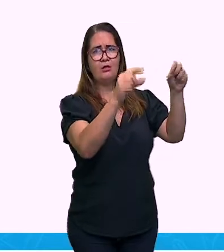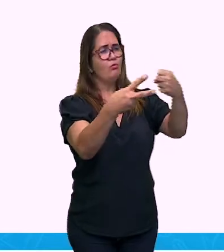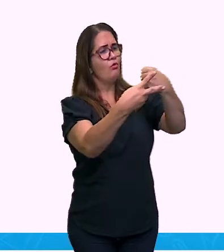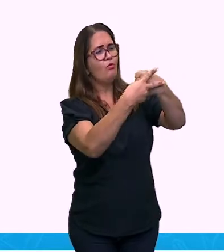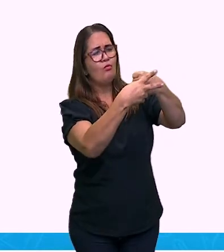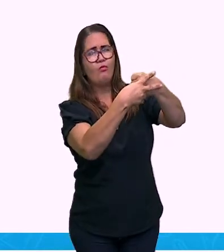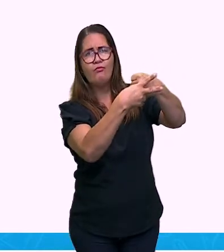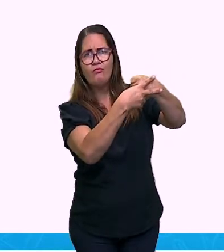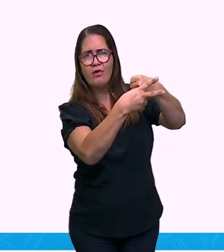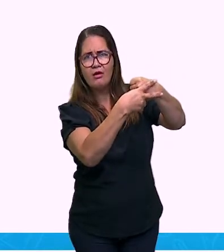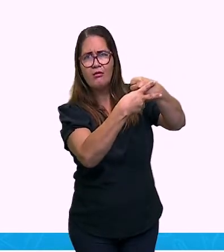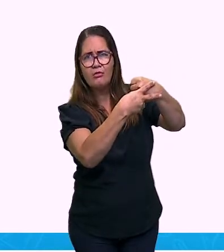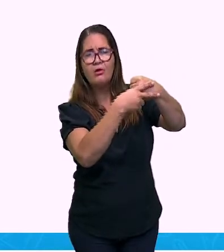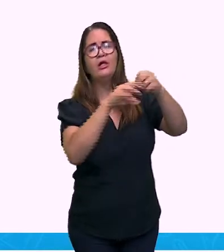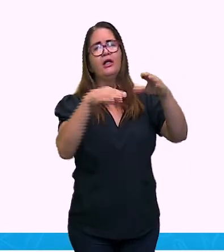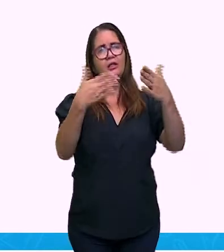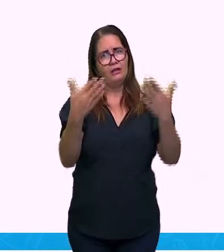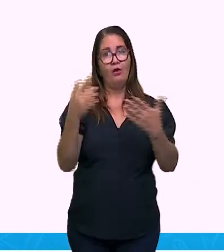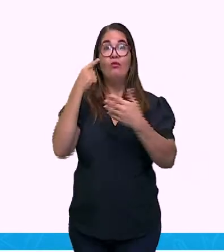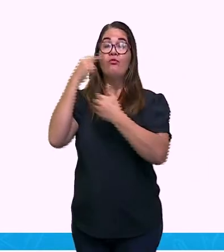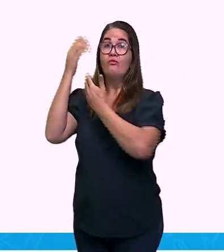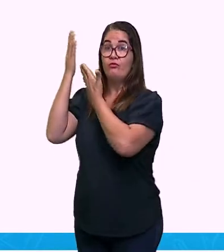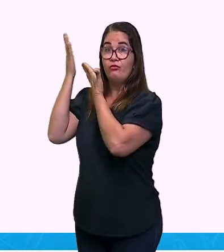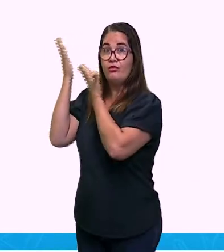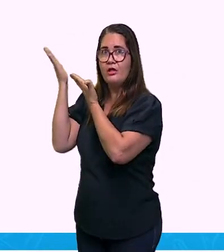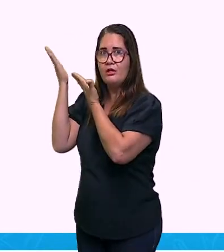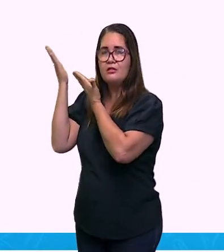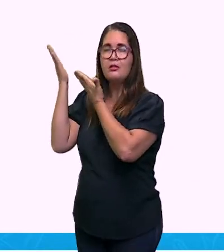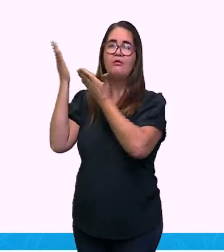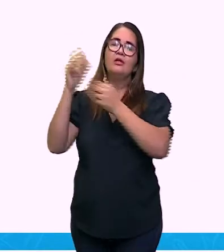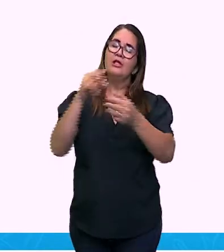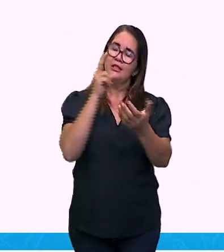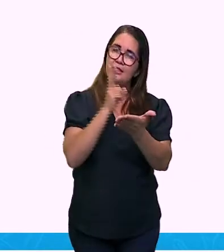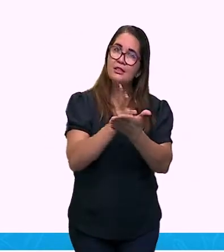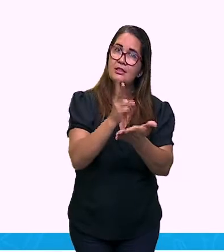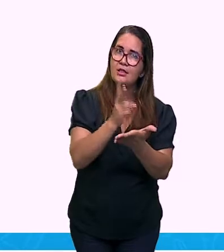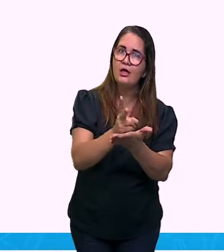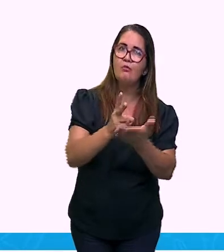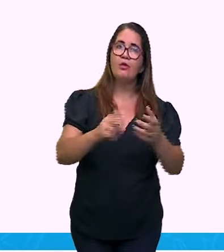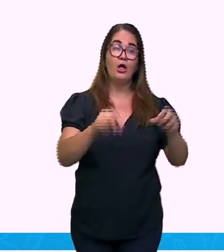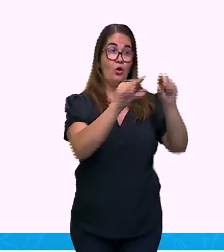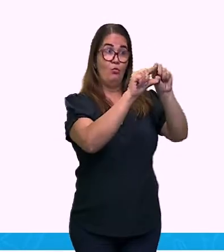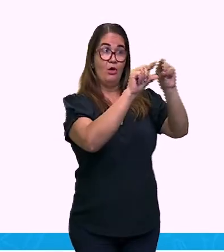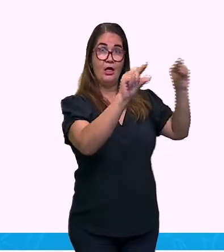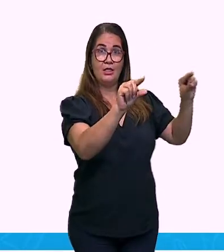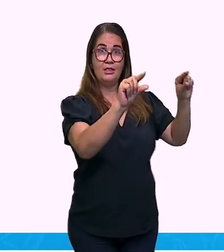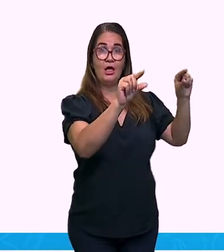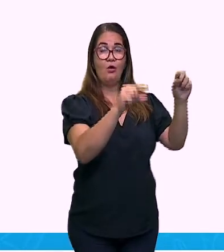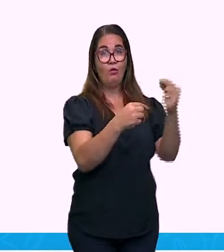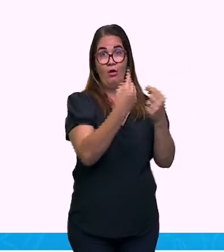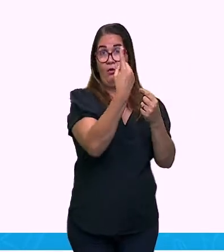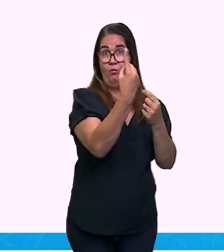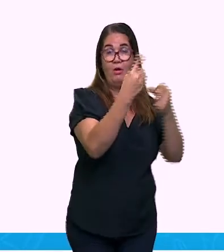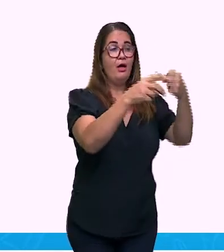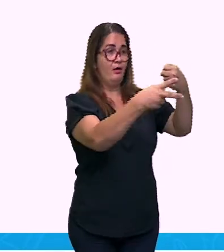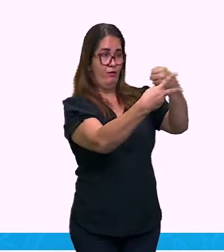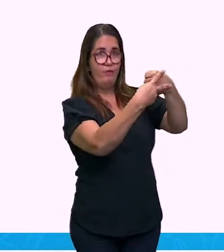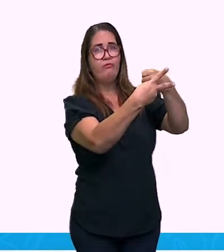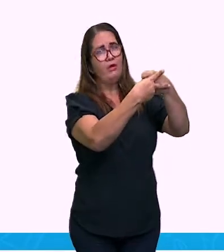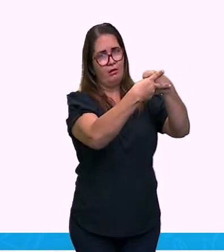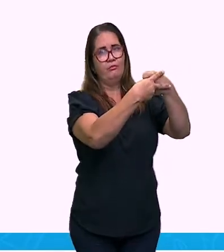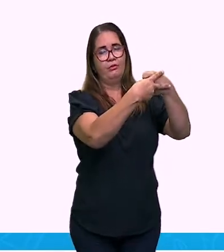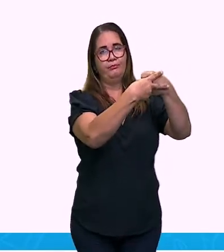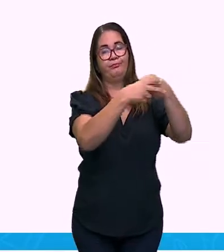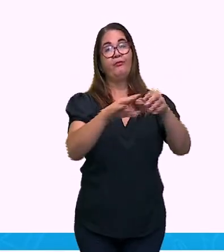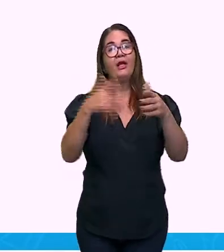Toda vez que falar de oração, nós falaremos de verbo. Então, vamos lá. A professora Letícia não veio